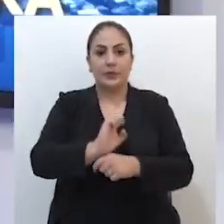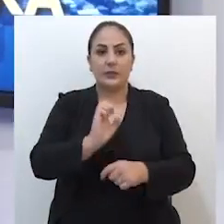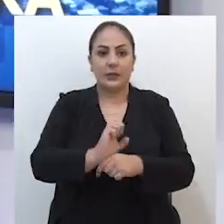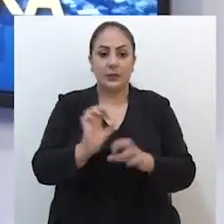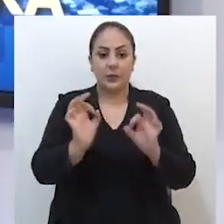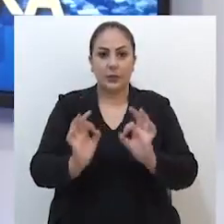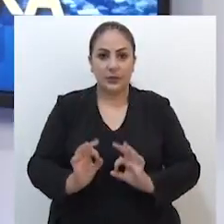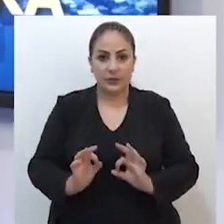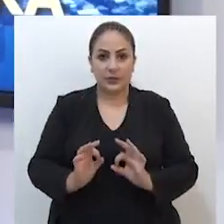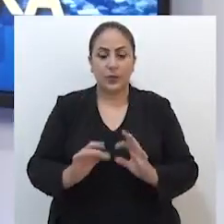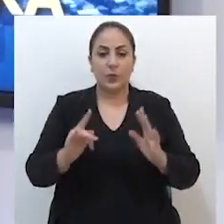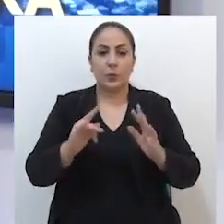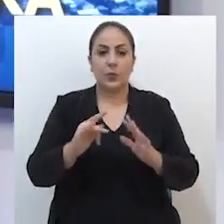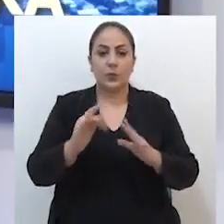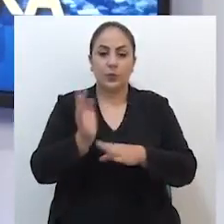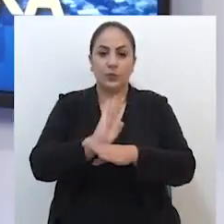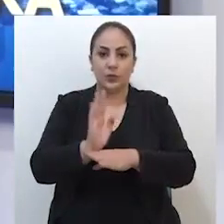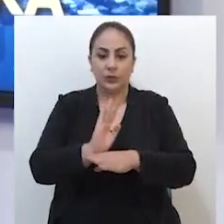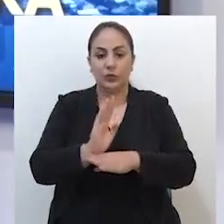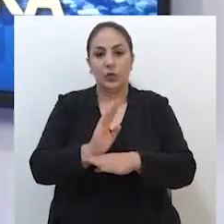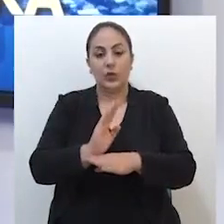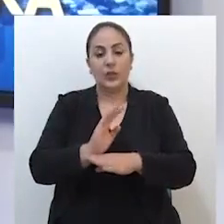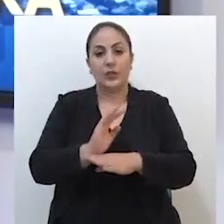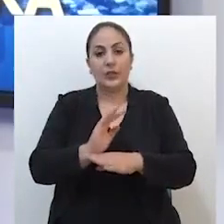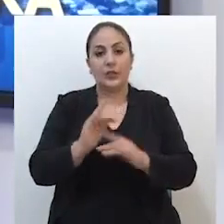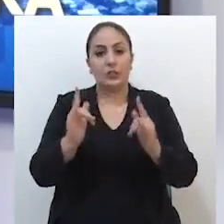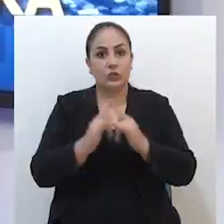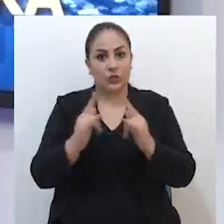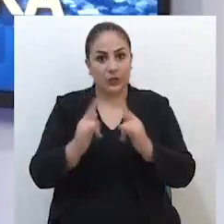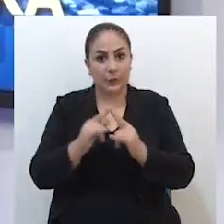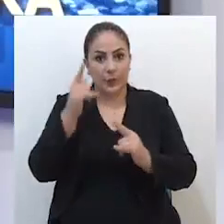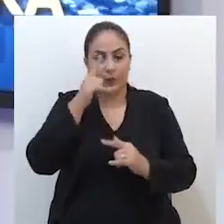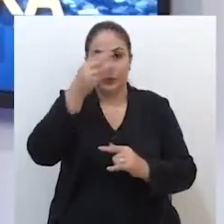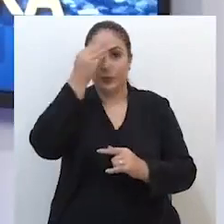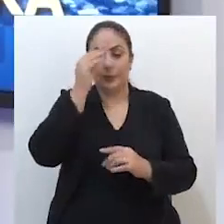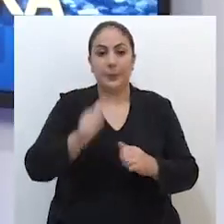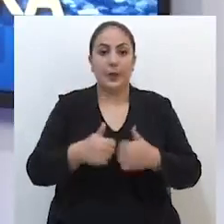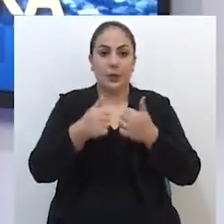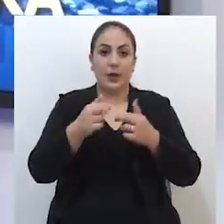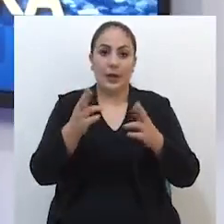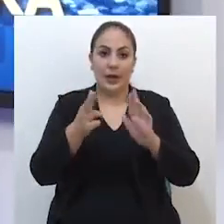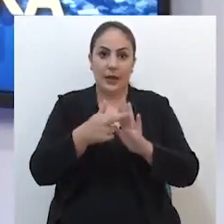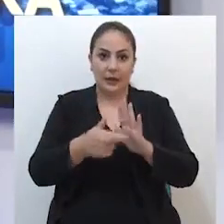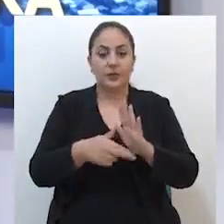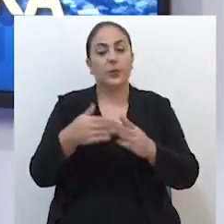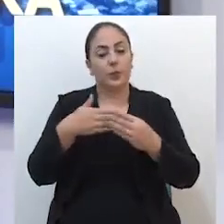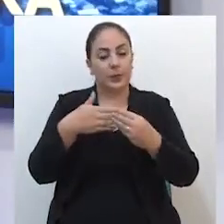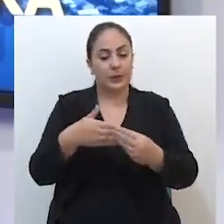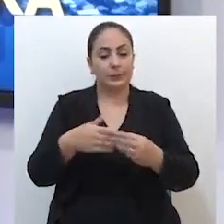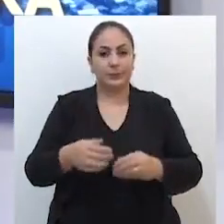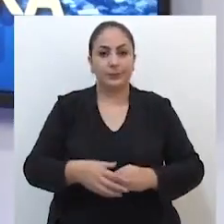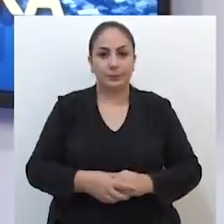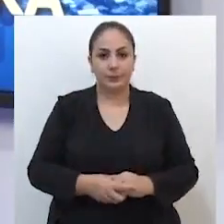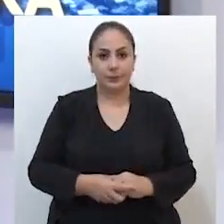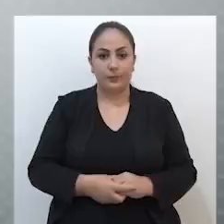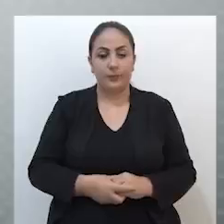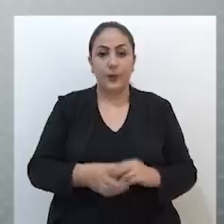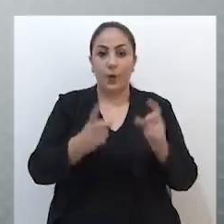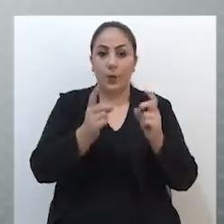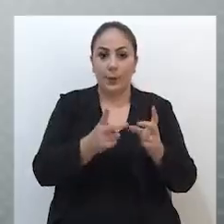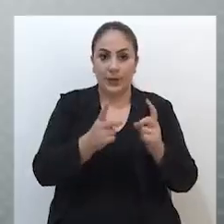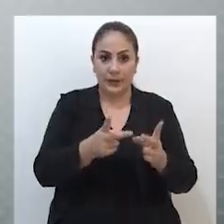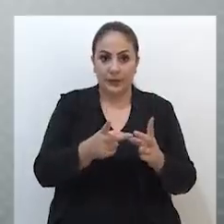do estado preparou um vídeo institucional para que possamos compreender melhor as regras. Vamos acompanhar.